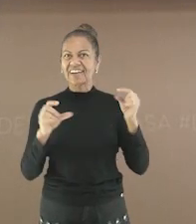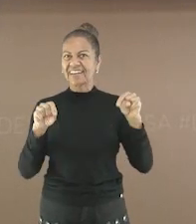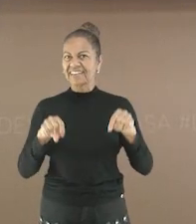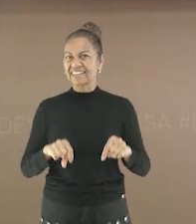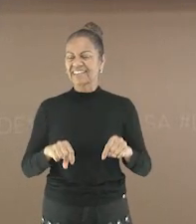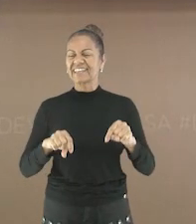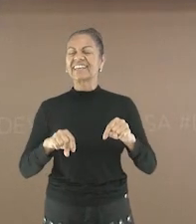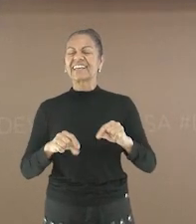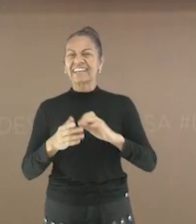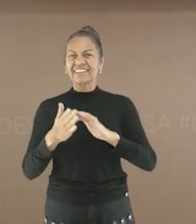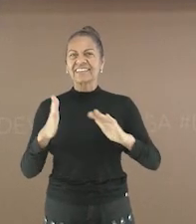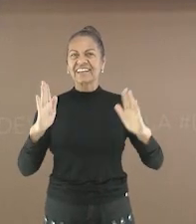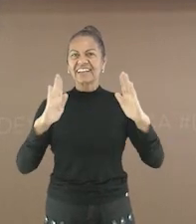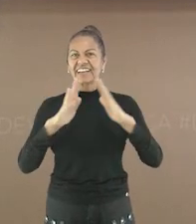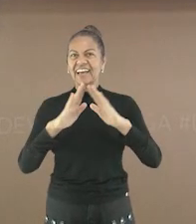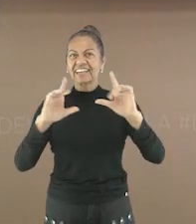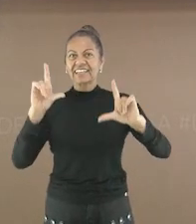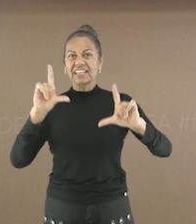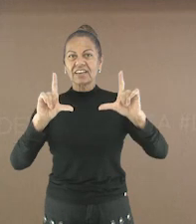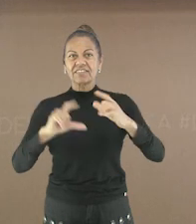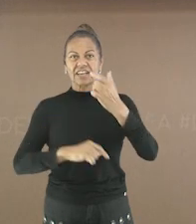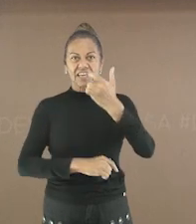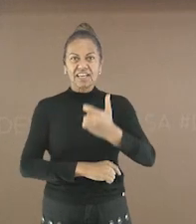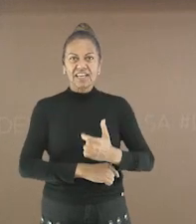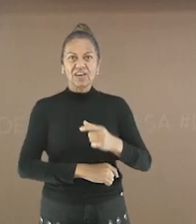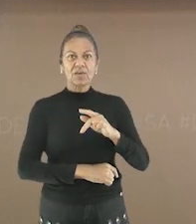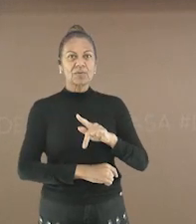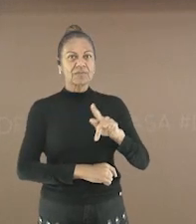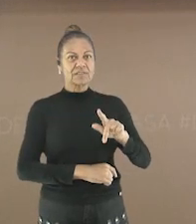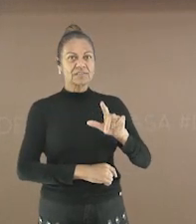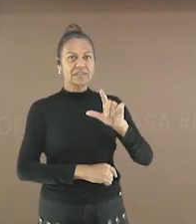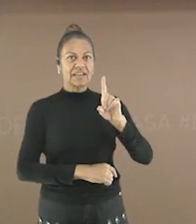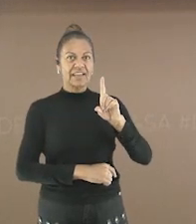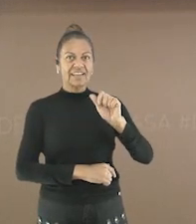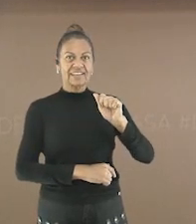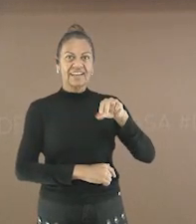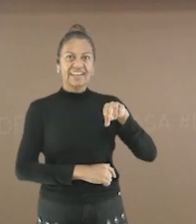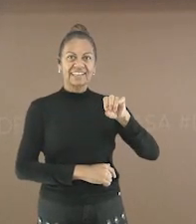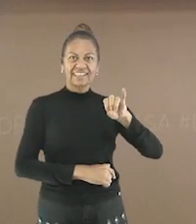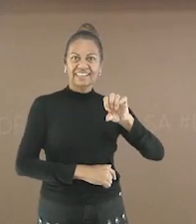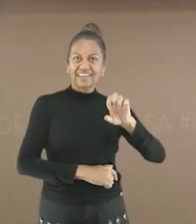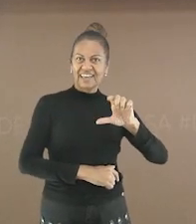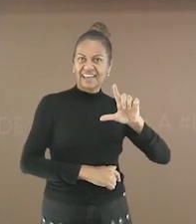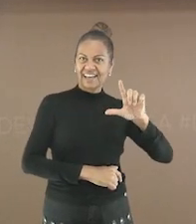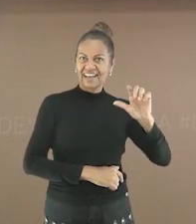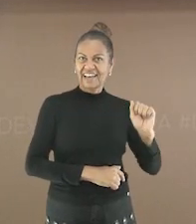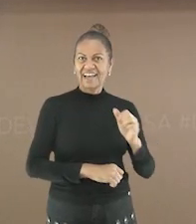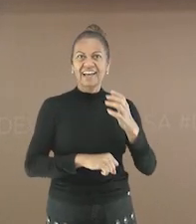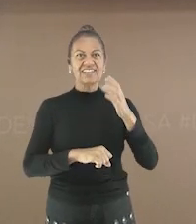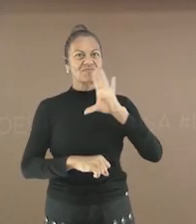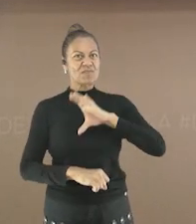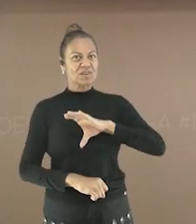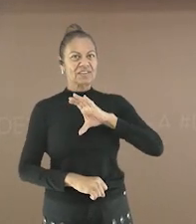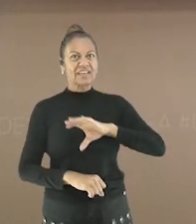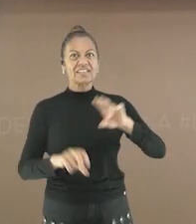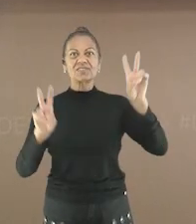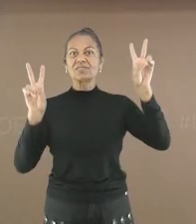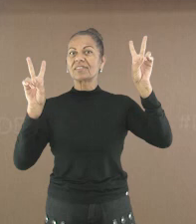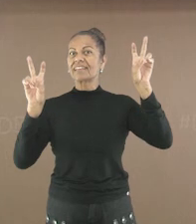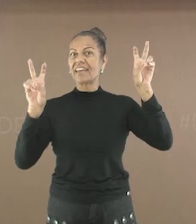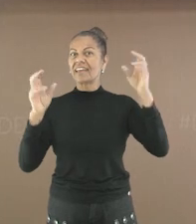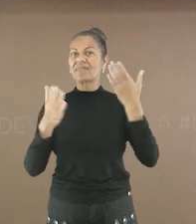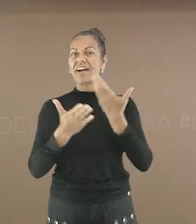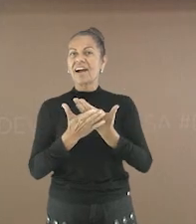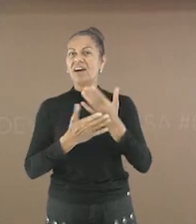aqui no Dever em Casa na TV. Eu sou a professora Daniela Lima, de Língua Portuguesa. O tema da aula de hoje é